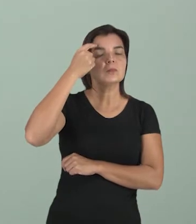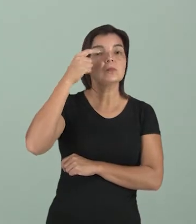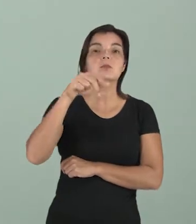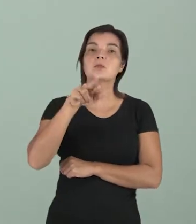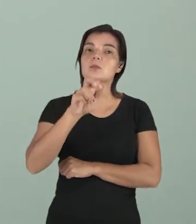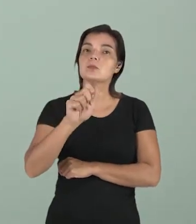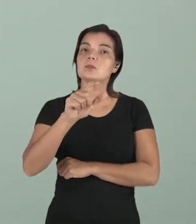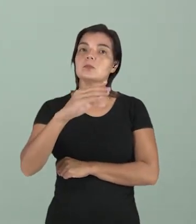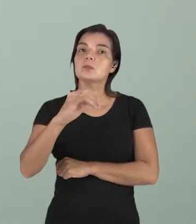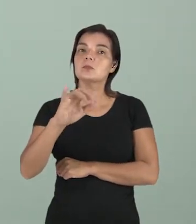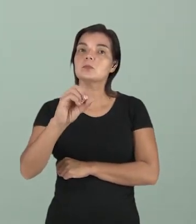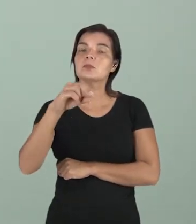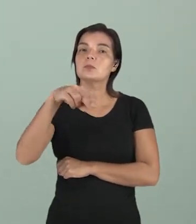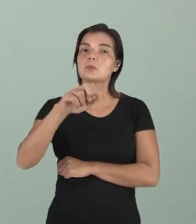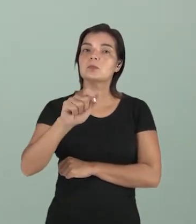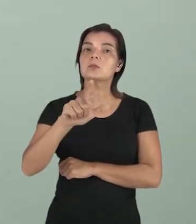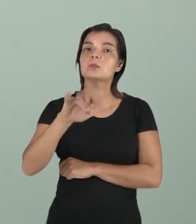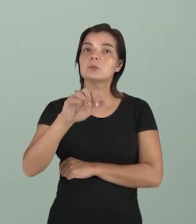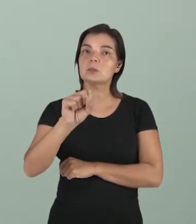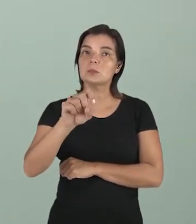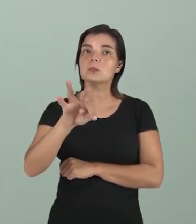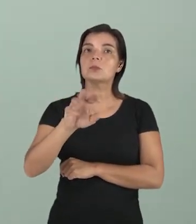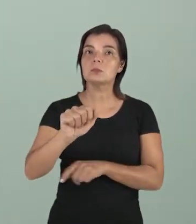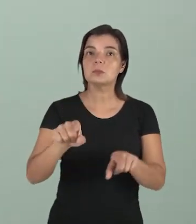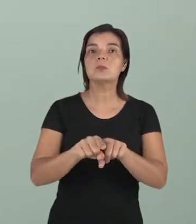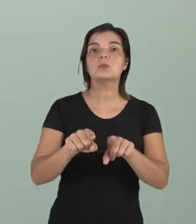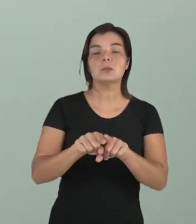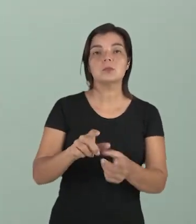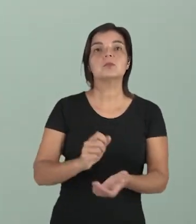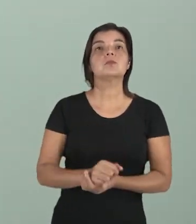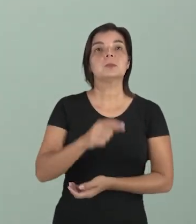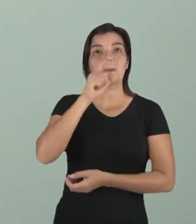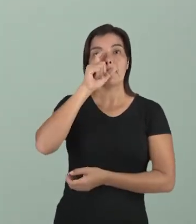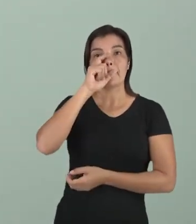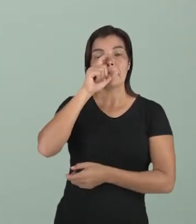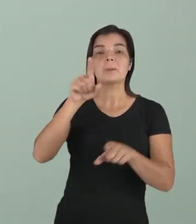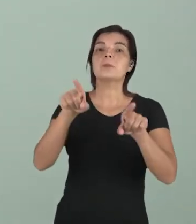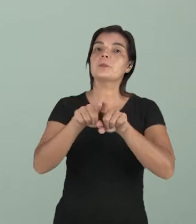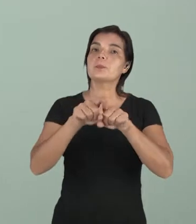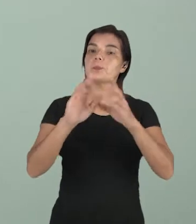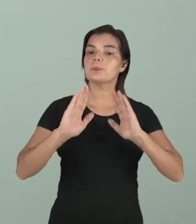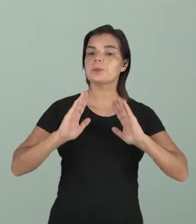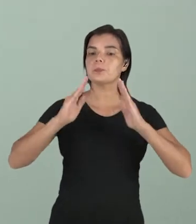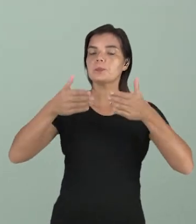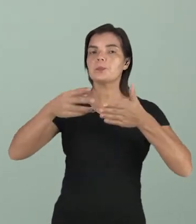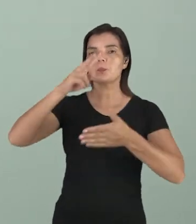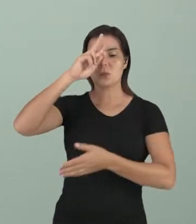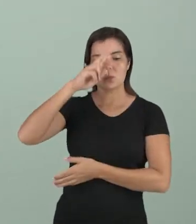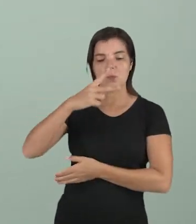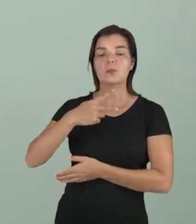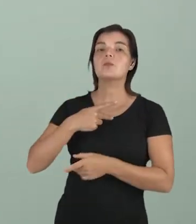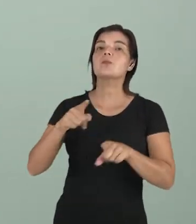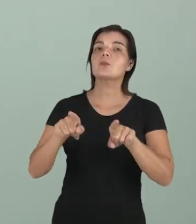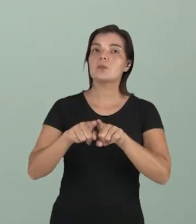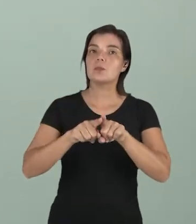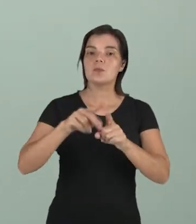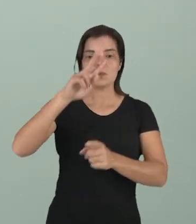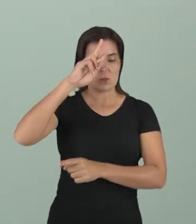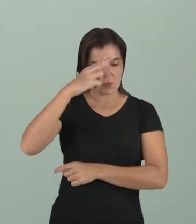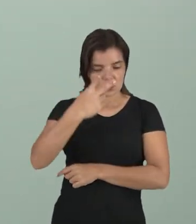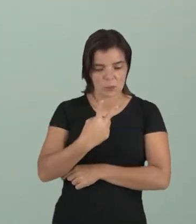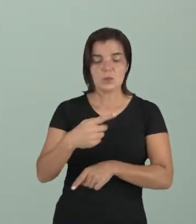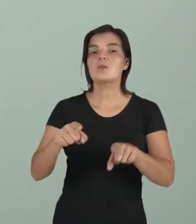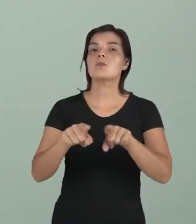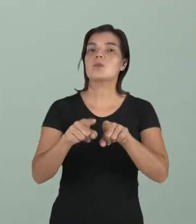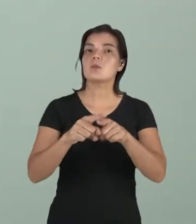racionalista a do Descartes. Então, o sujeito do conhecimento volta-se para si mesmo e, a partir de si mesmo,